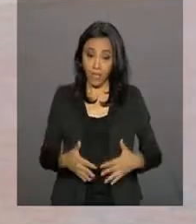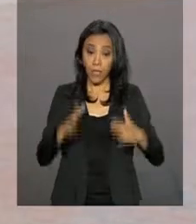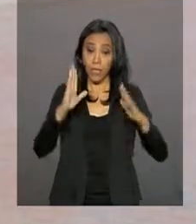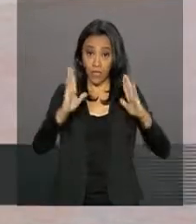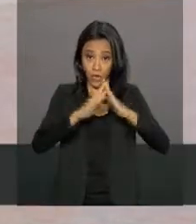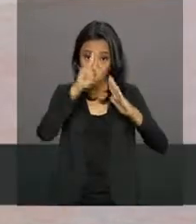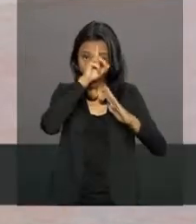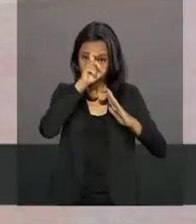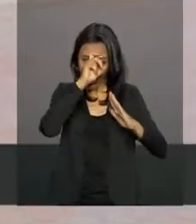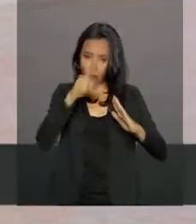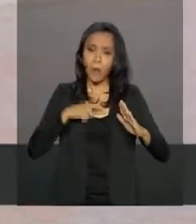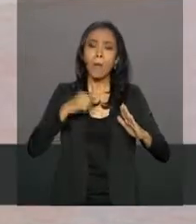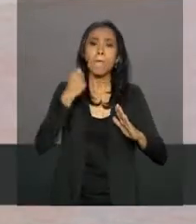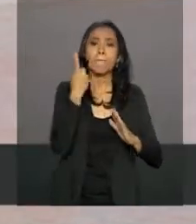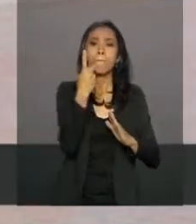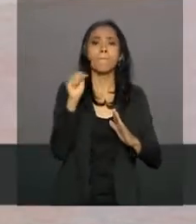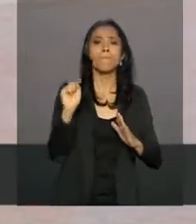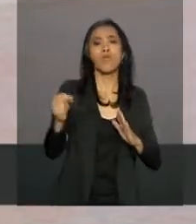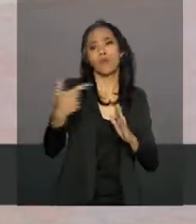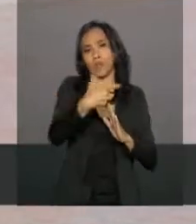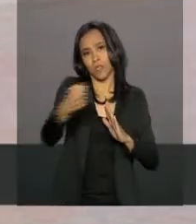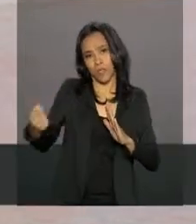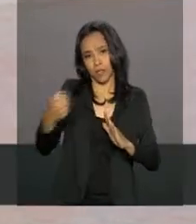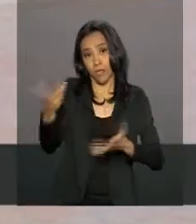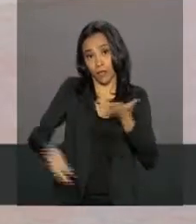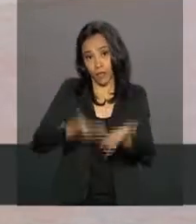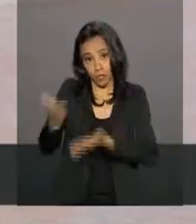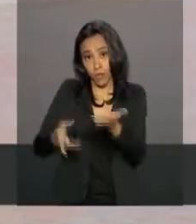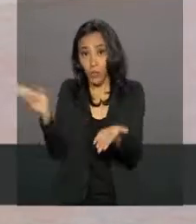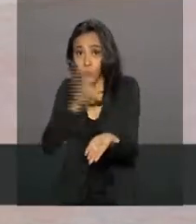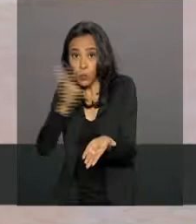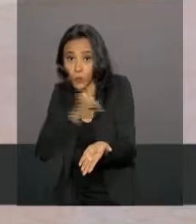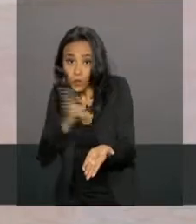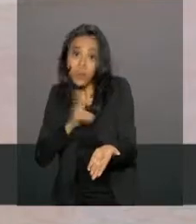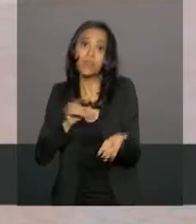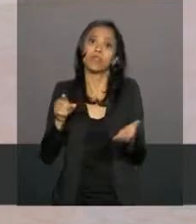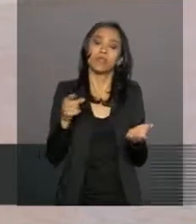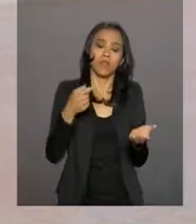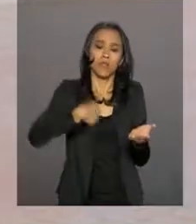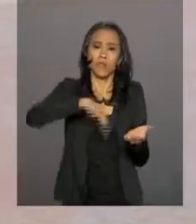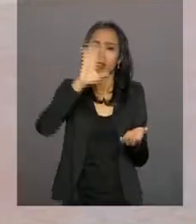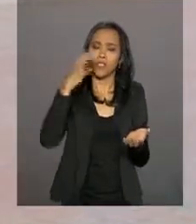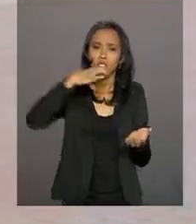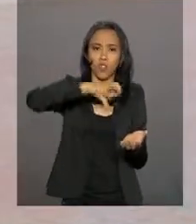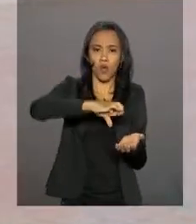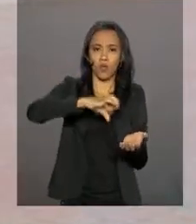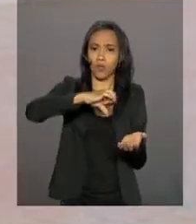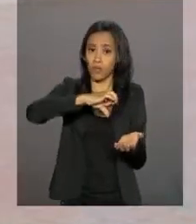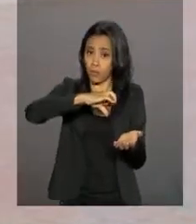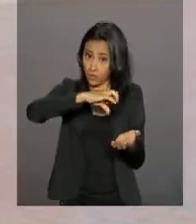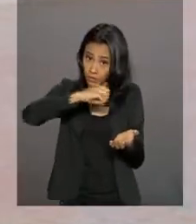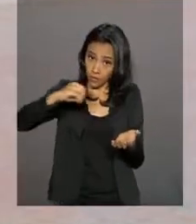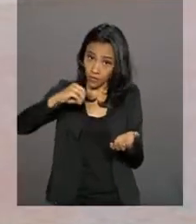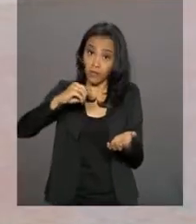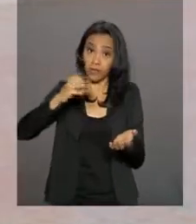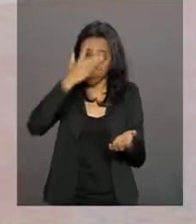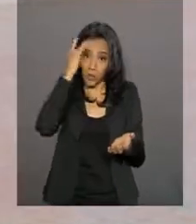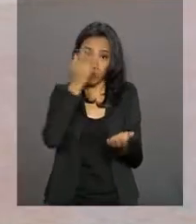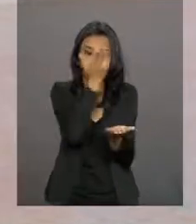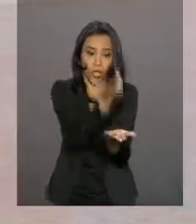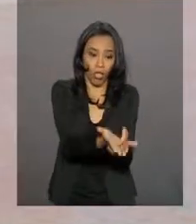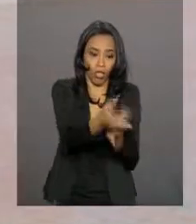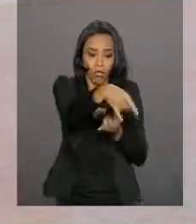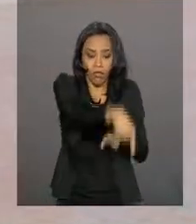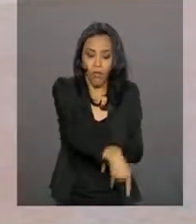mês cerca de 1.200 atendimentos de urgência e emergência e mais de 900 internações. Além de exames